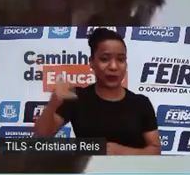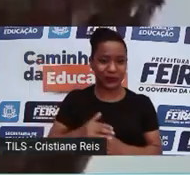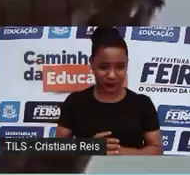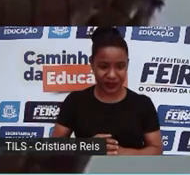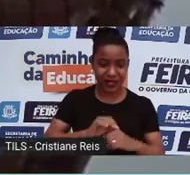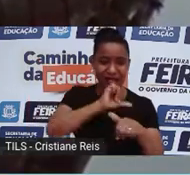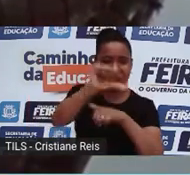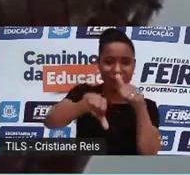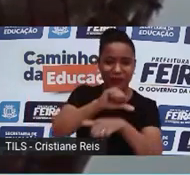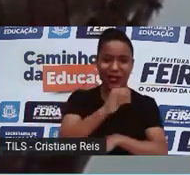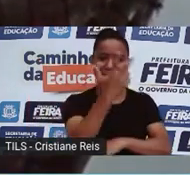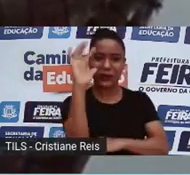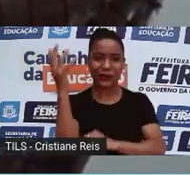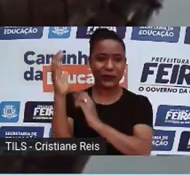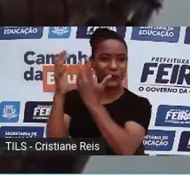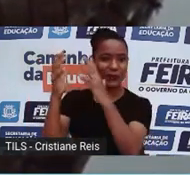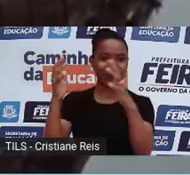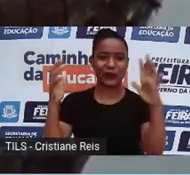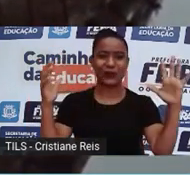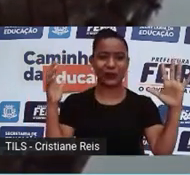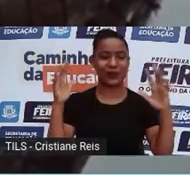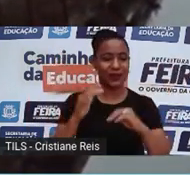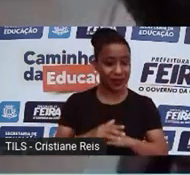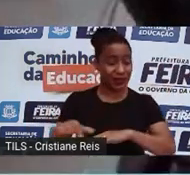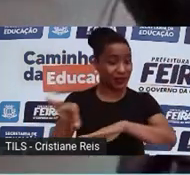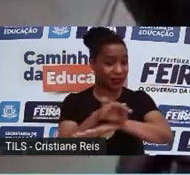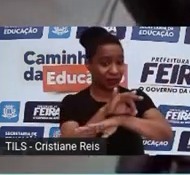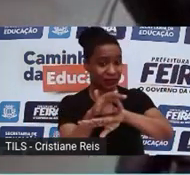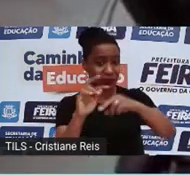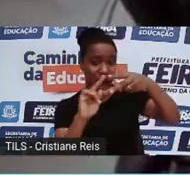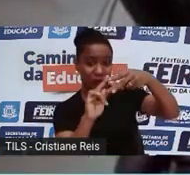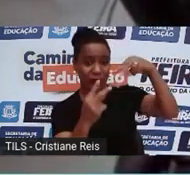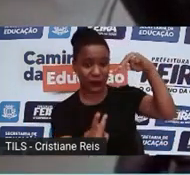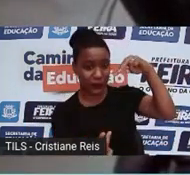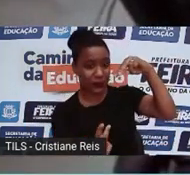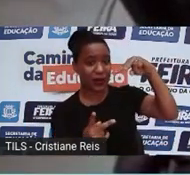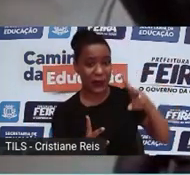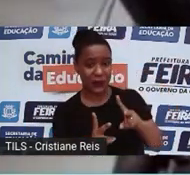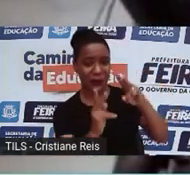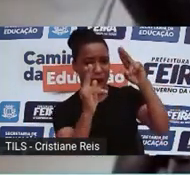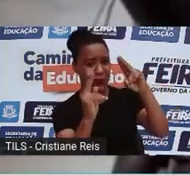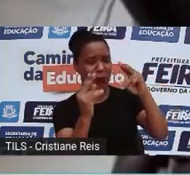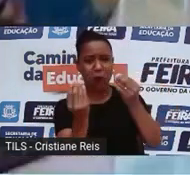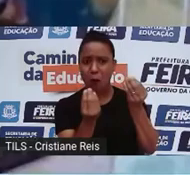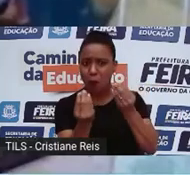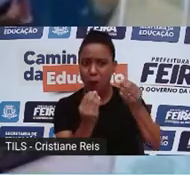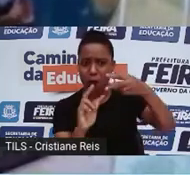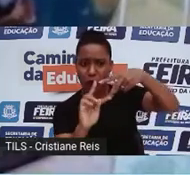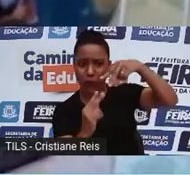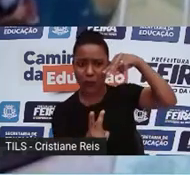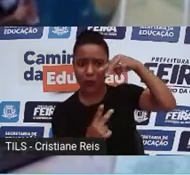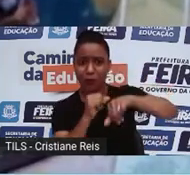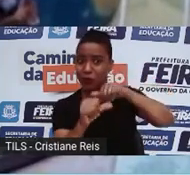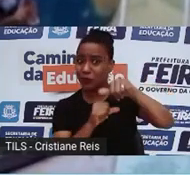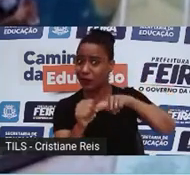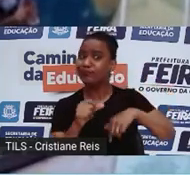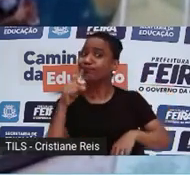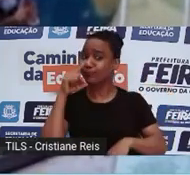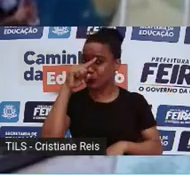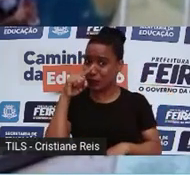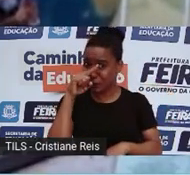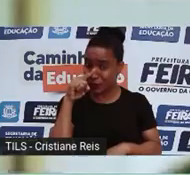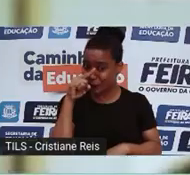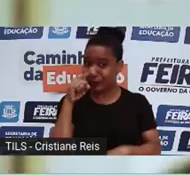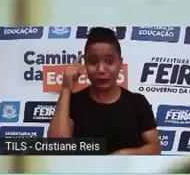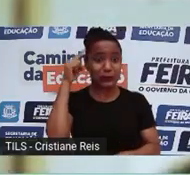meio da engenharia genética. E para mim, isso é perigoso, porque não sabemos o que pode acontecer. Será